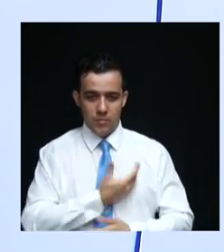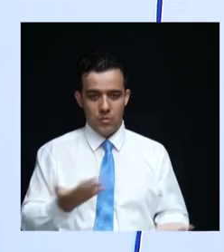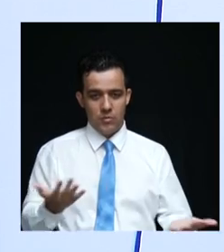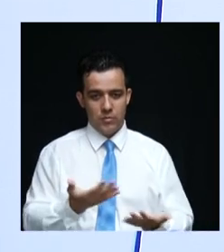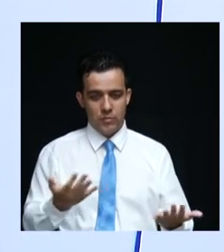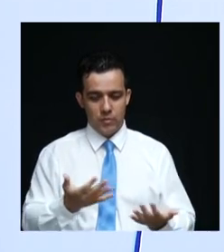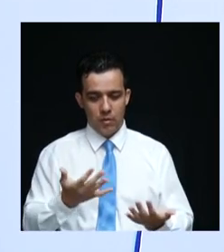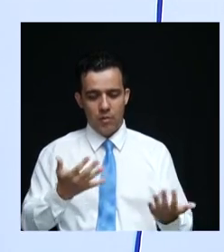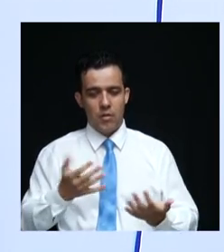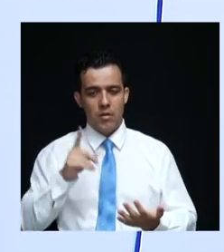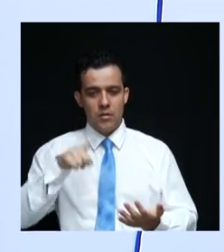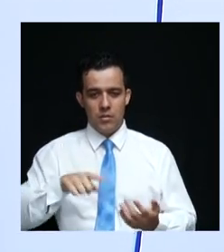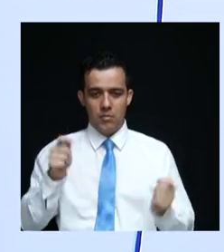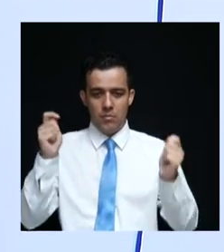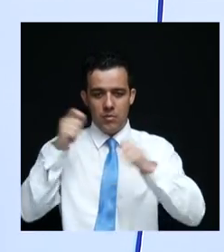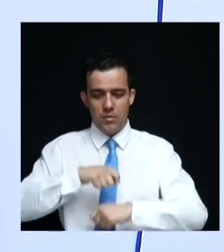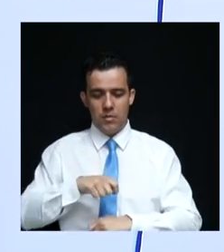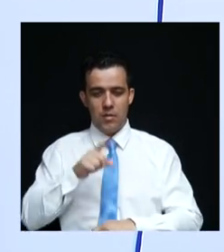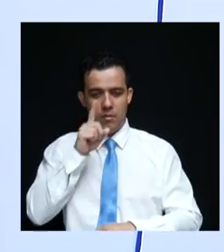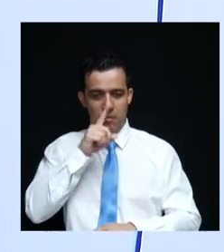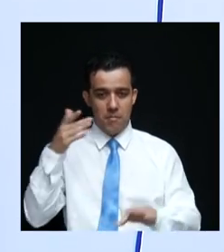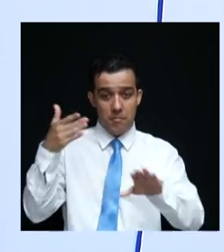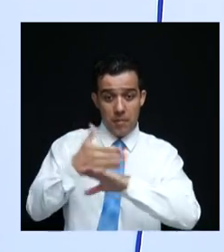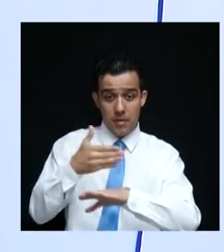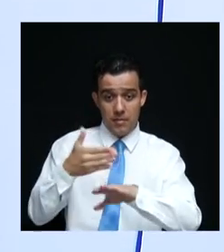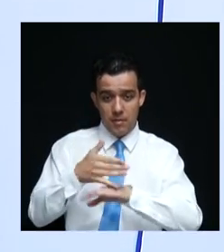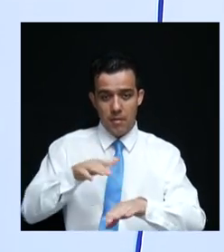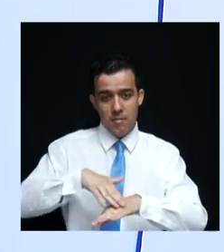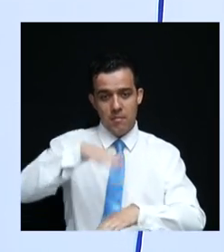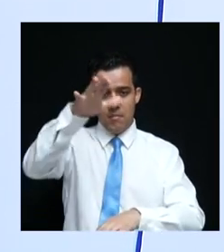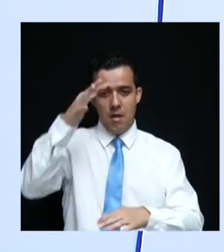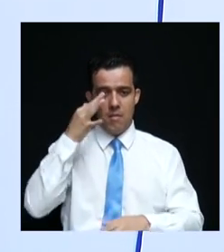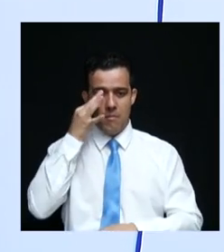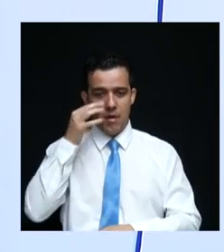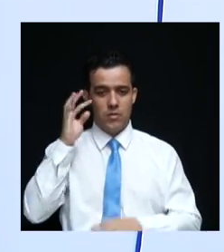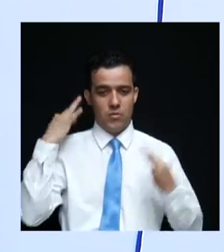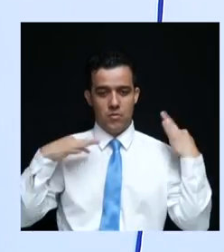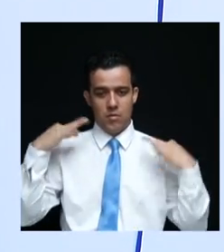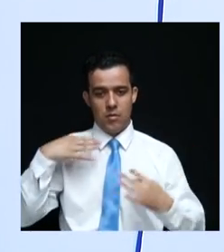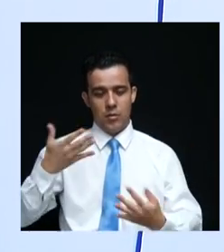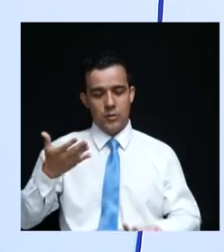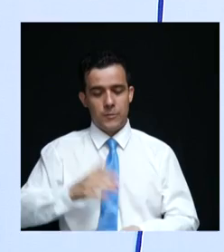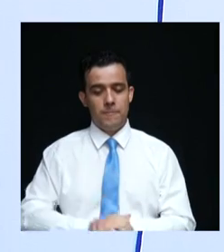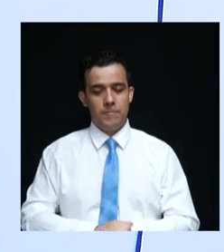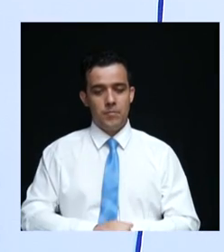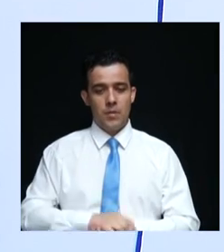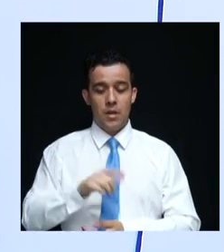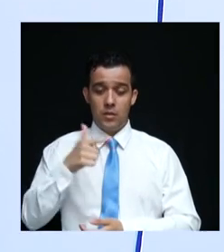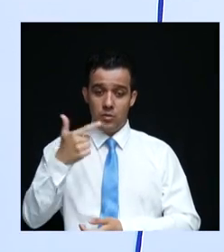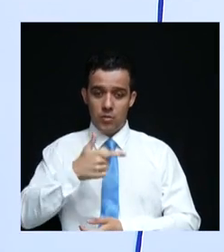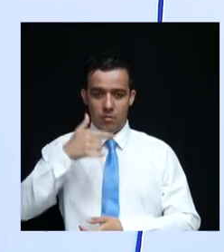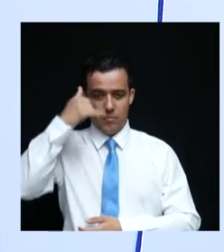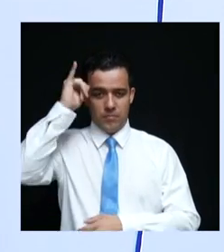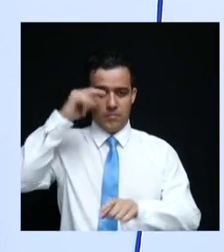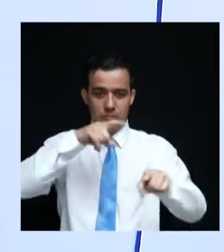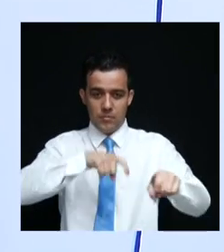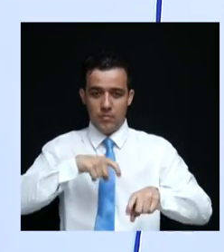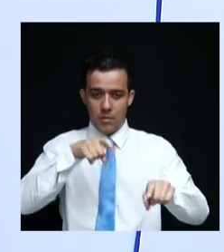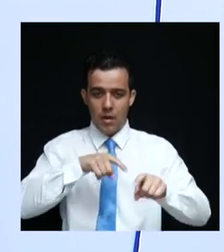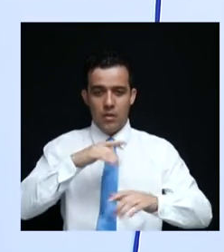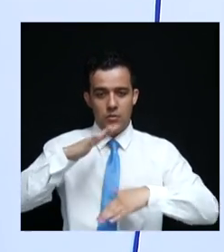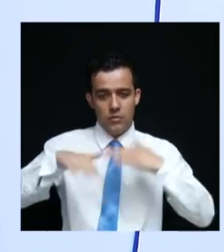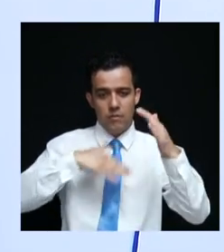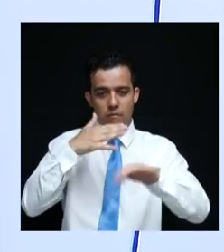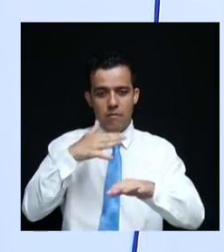para que a gente possa fomentar a participação e a presença maior de turistas naquela região. Segundo, no agronegócio. Desenvolvendo